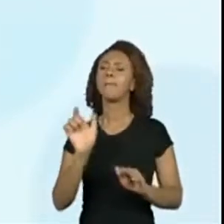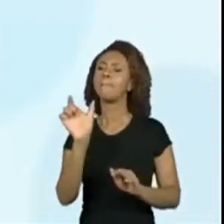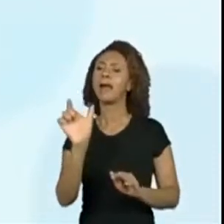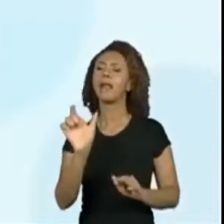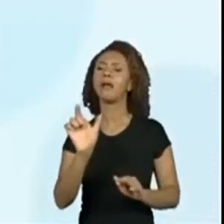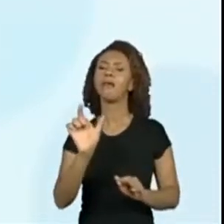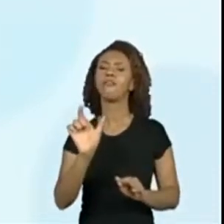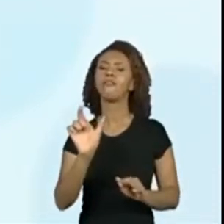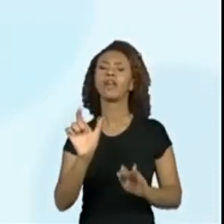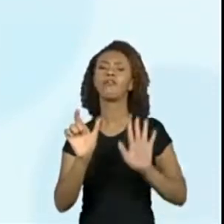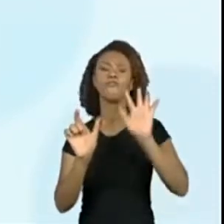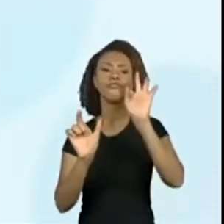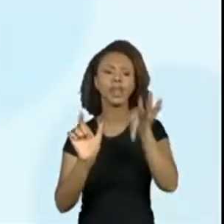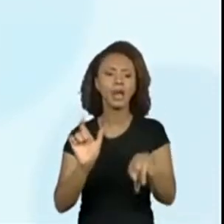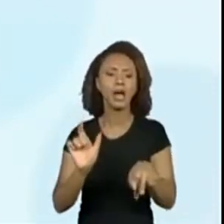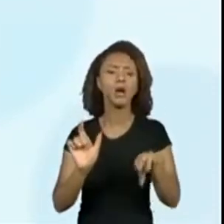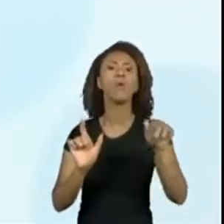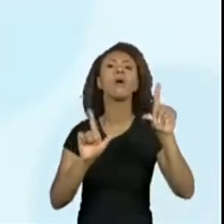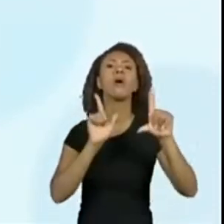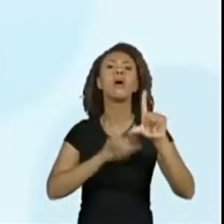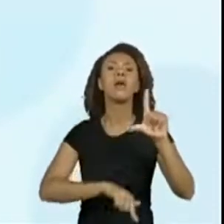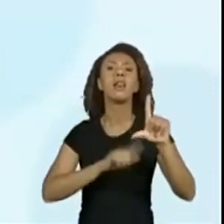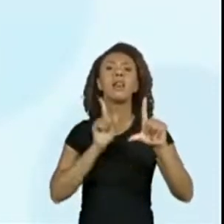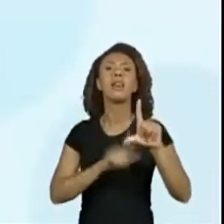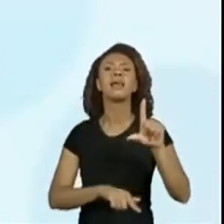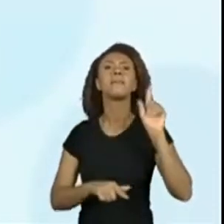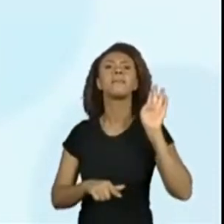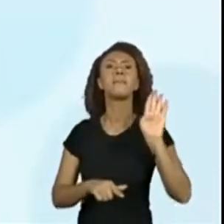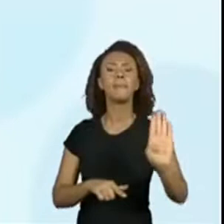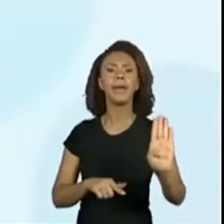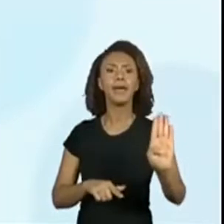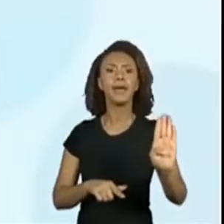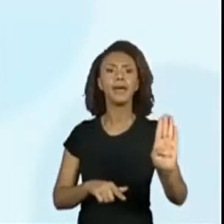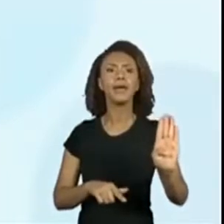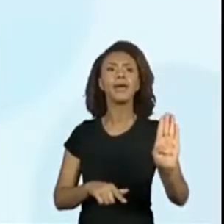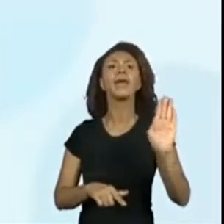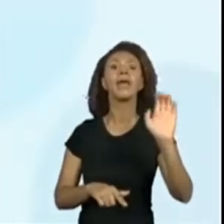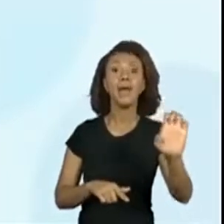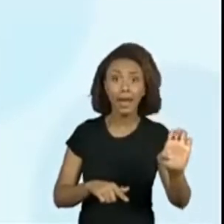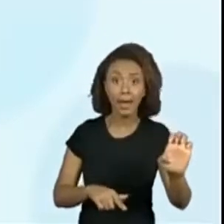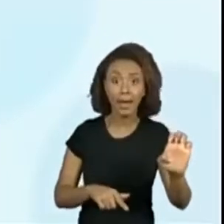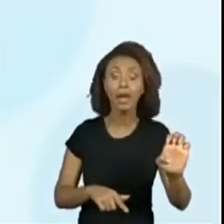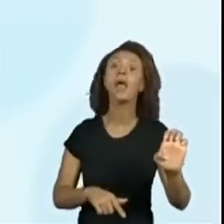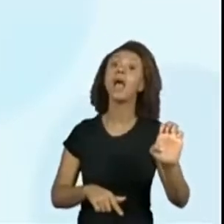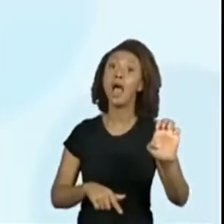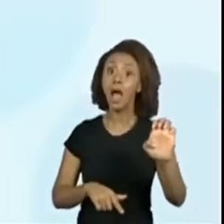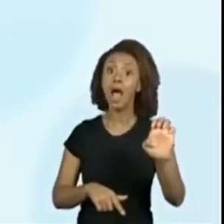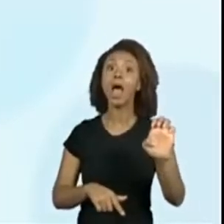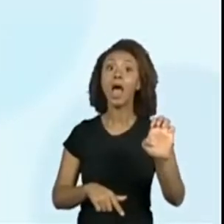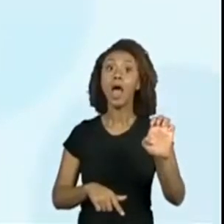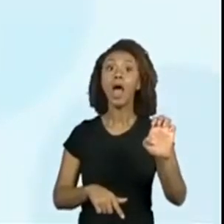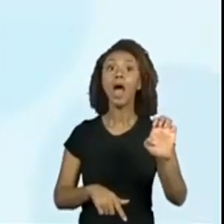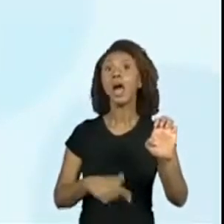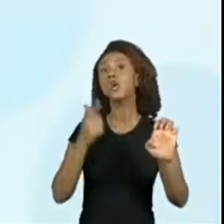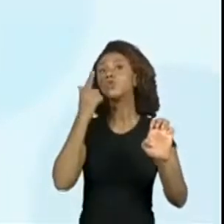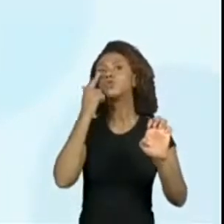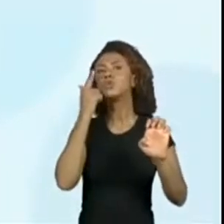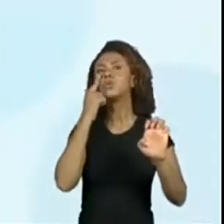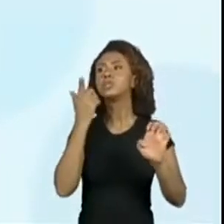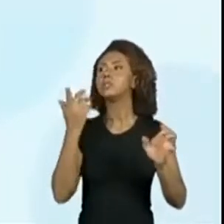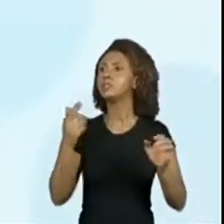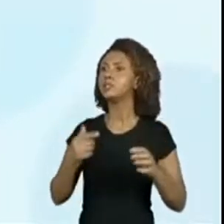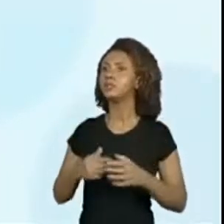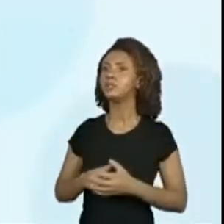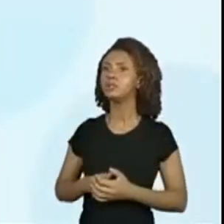Com E? Bambolê. Então, eu vou olhar. Acaba com E. Essas duas palavras que estão me dizendo que tem aí, ó. Então, e a